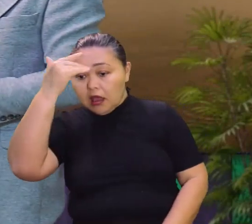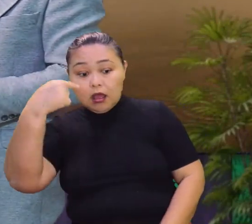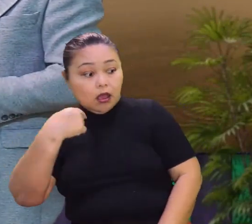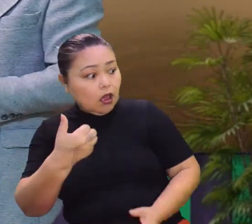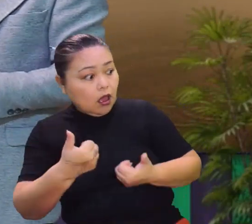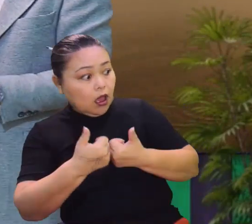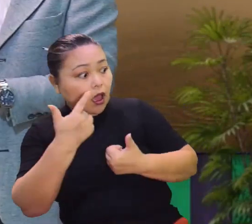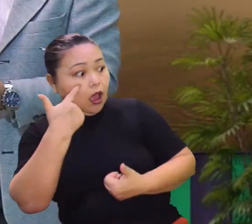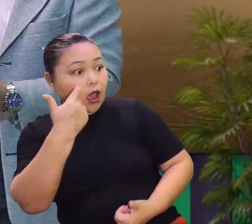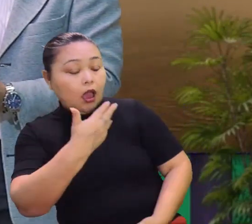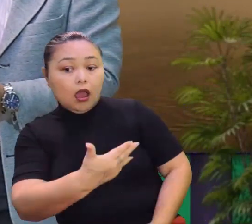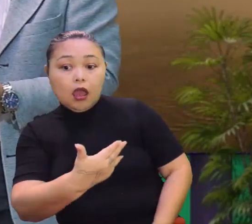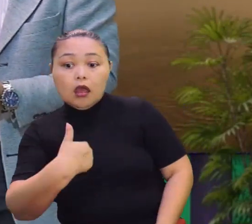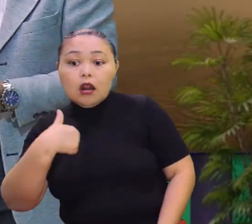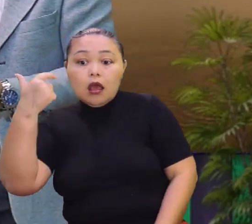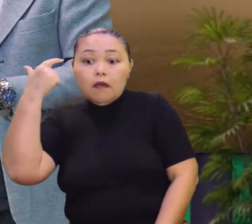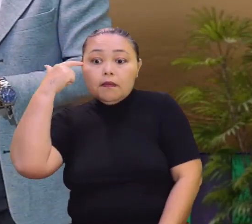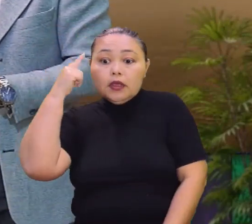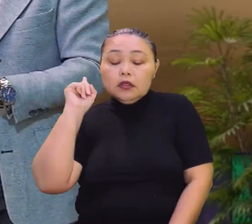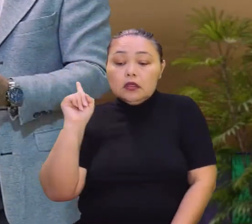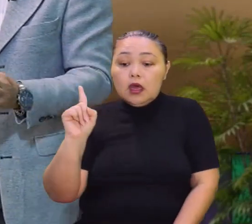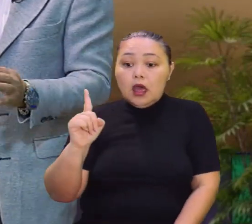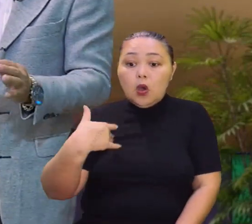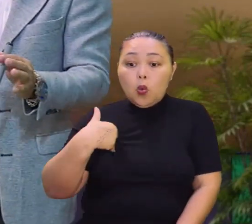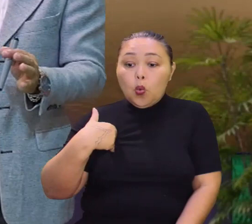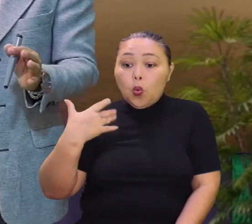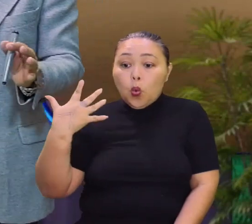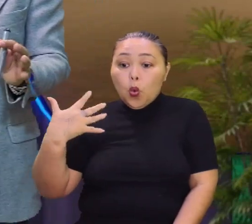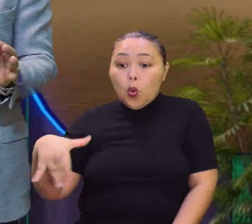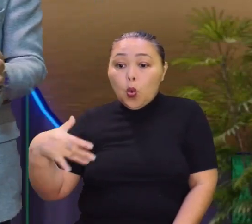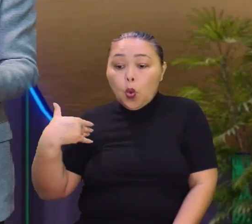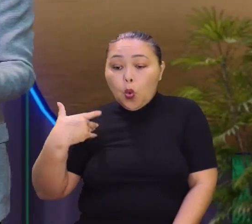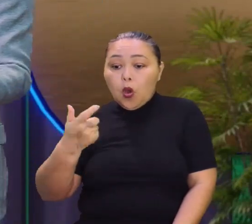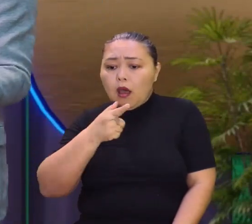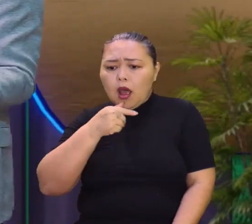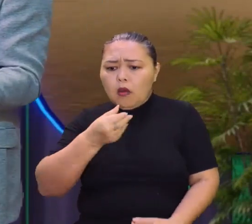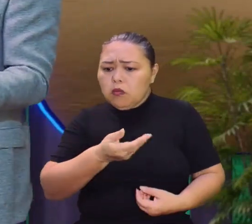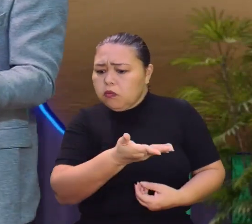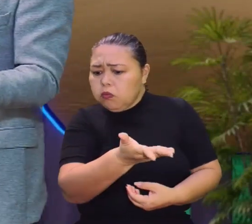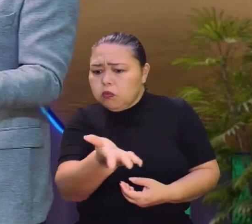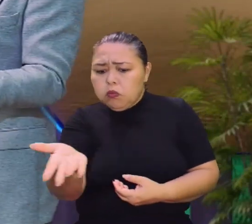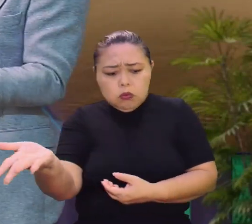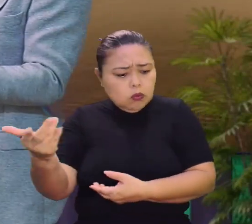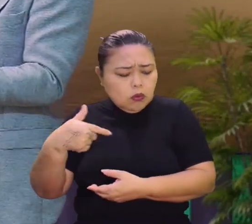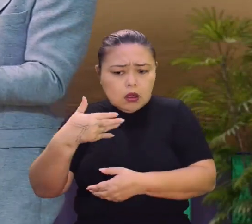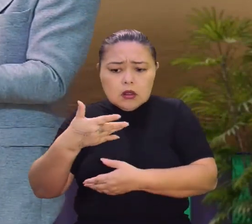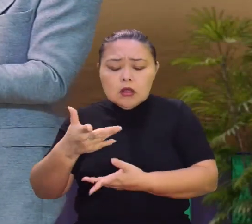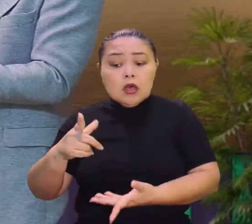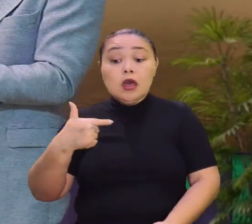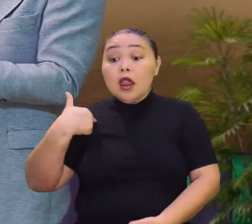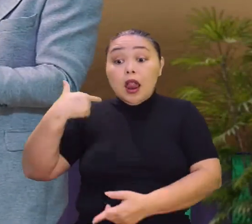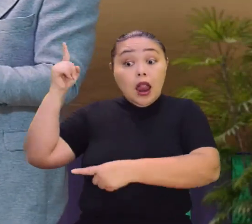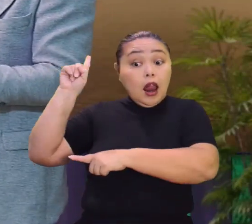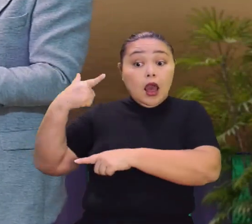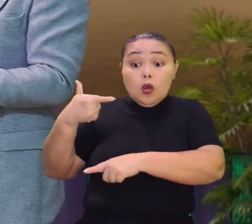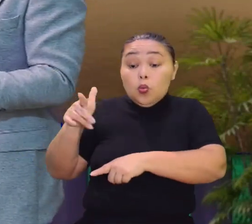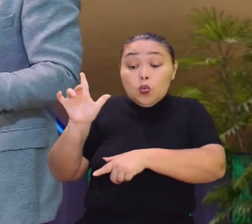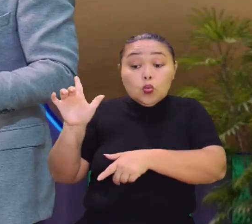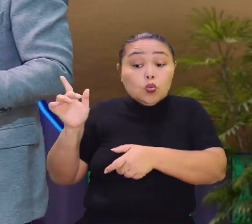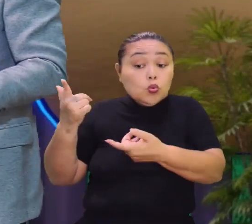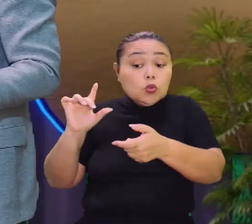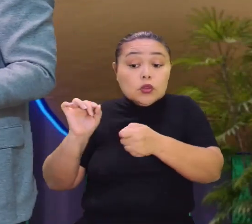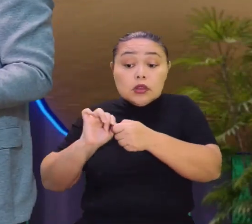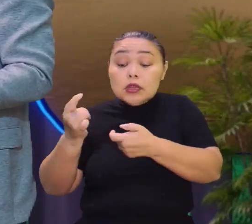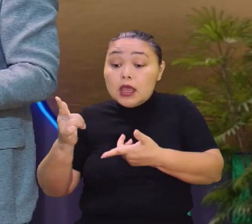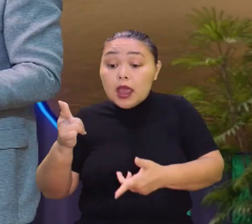perto... É, Ele ia pensar, né? Nossa, as pessoas aqui despediçam tanta água. Tanta Então, nós temos tão disponível essa água